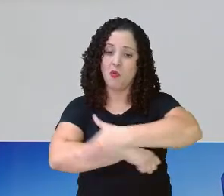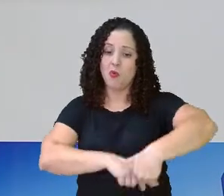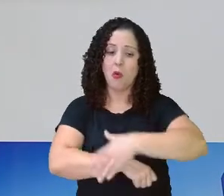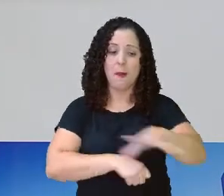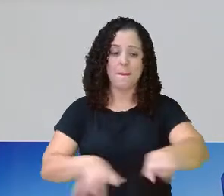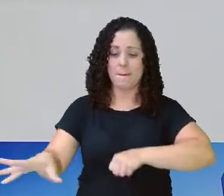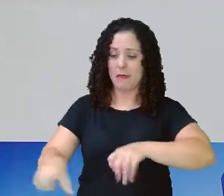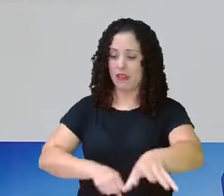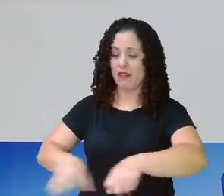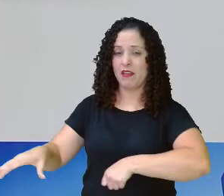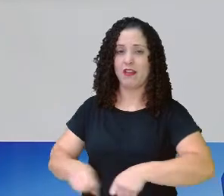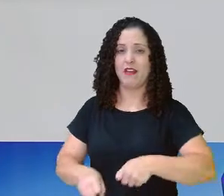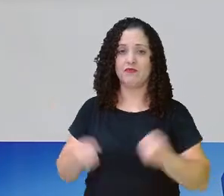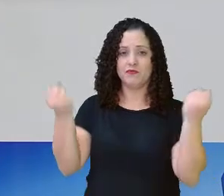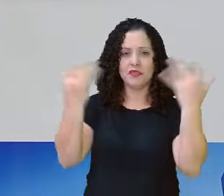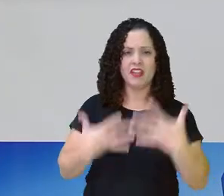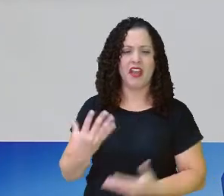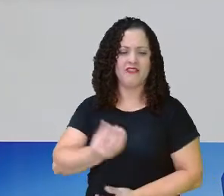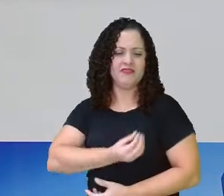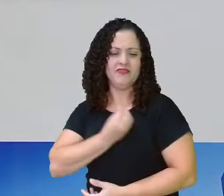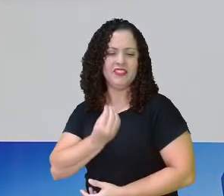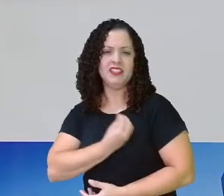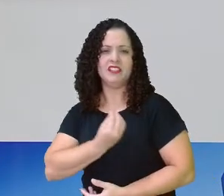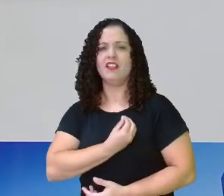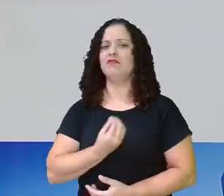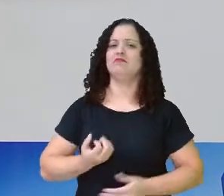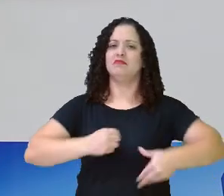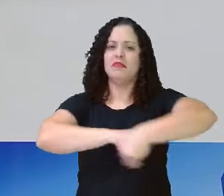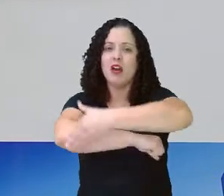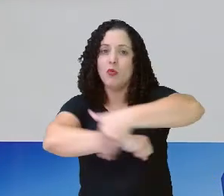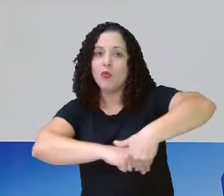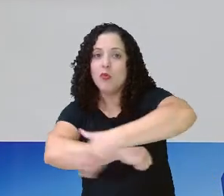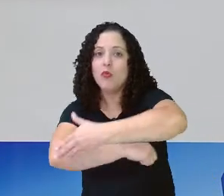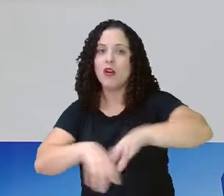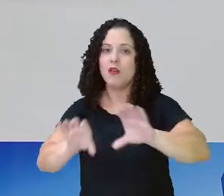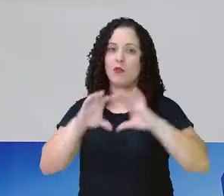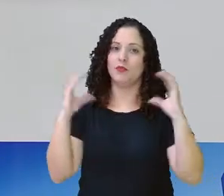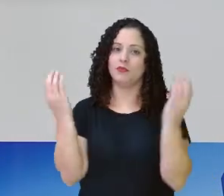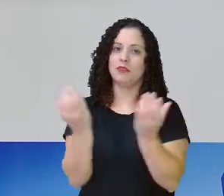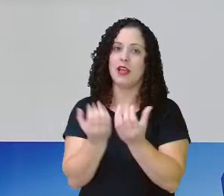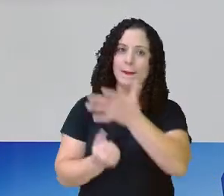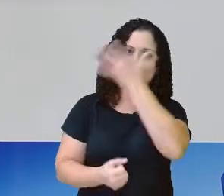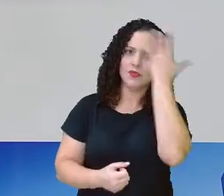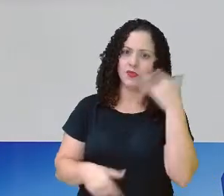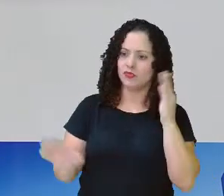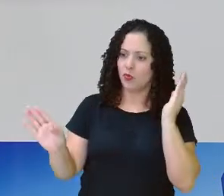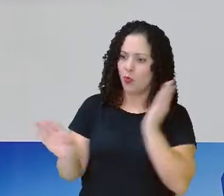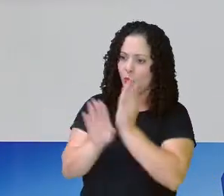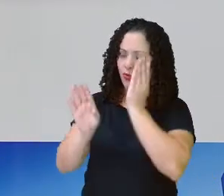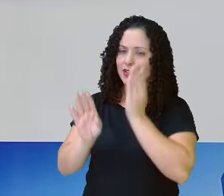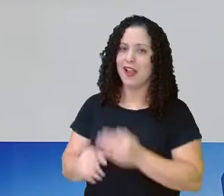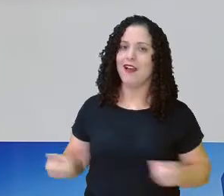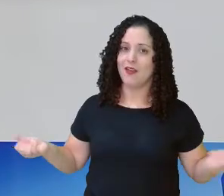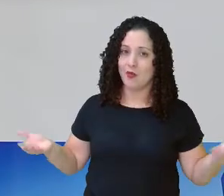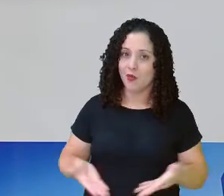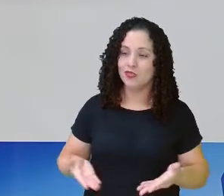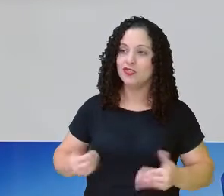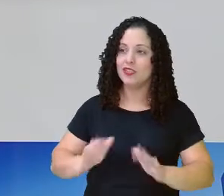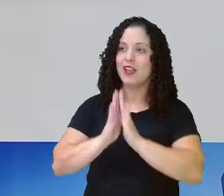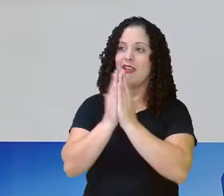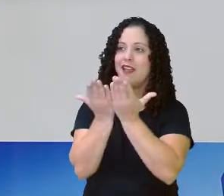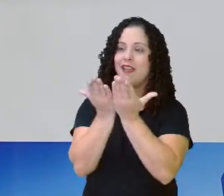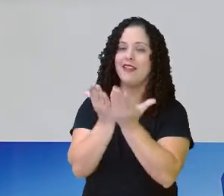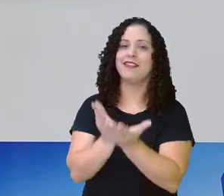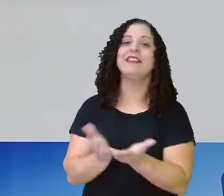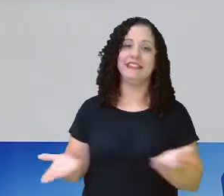conta como era a vida na comunidade. Veja, era um diário. Aí, descobrindo esse diário, se virou um livro. E hoje, esse livro, ele é